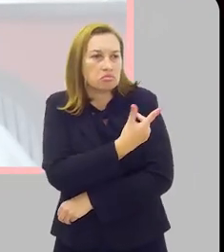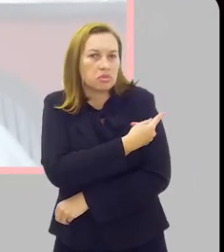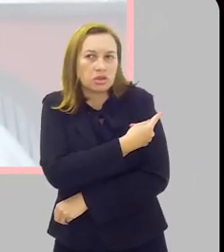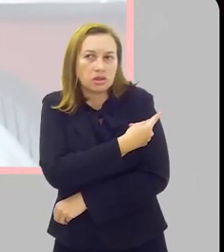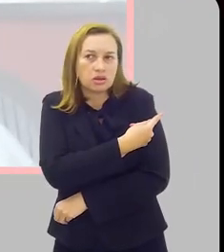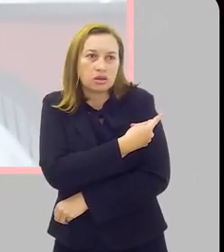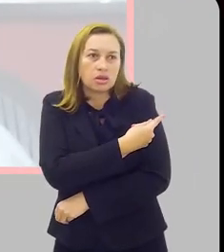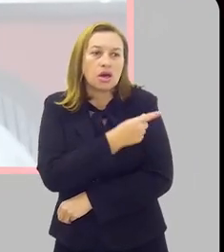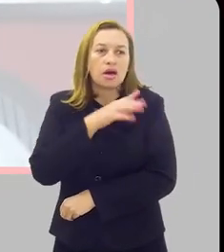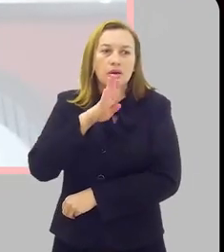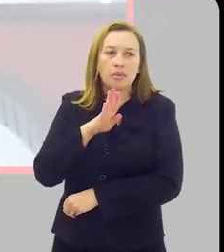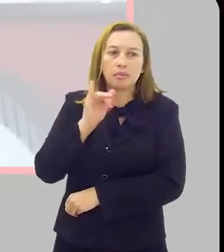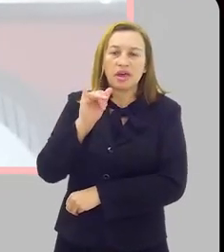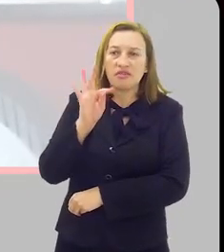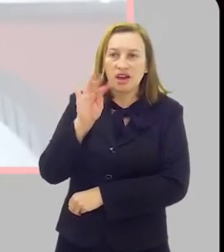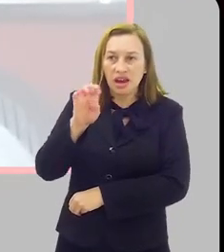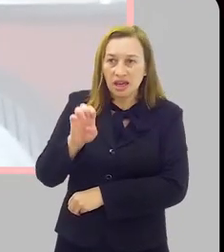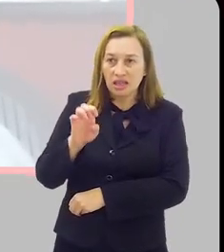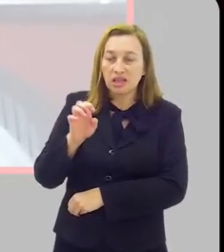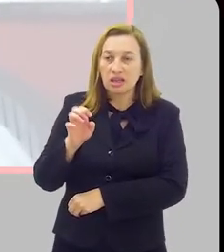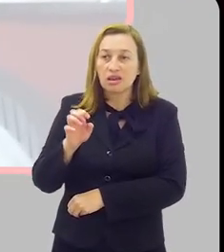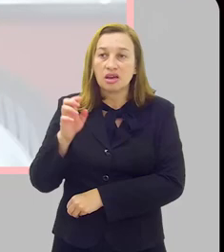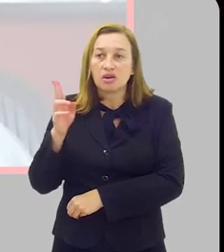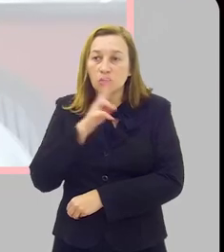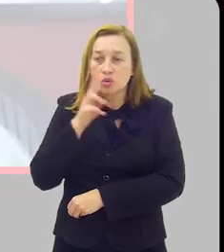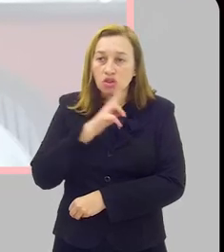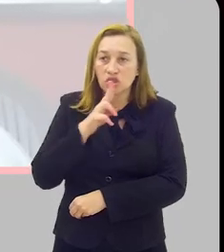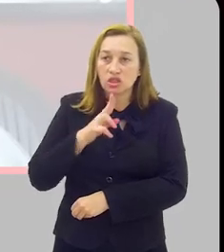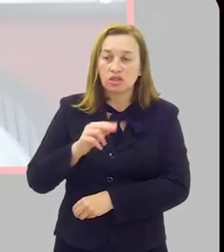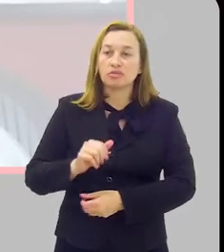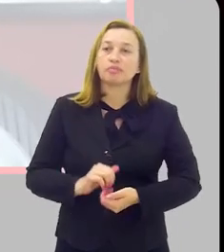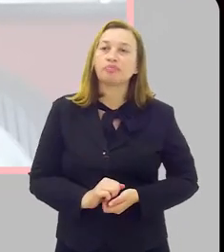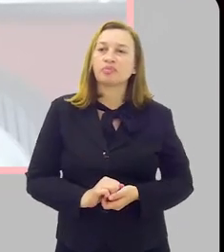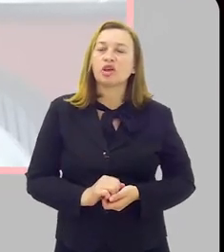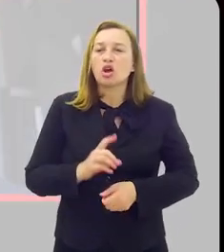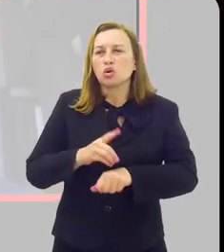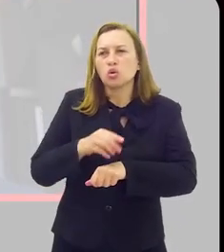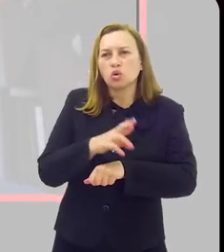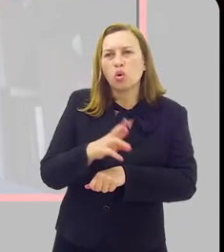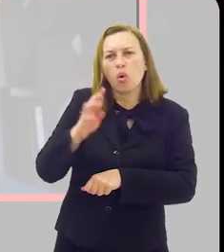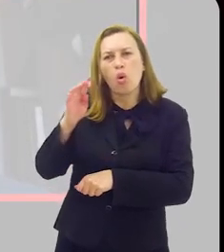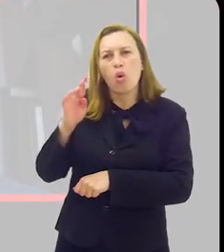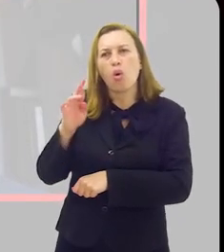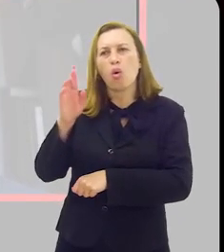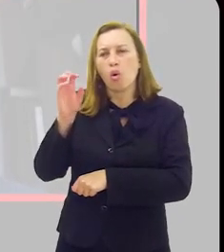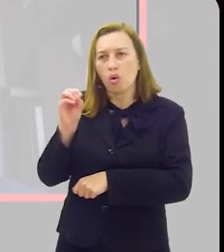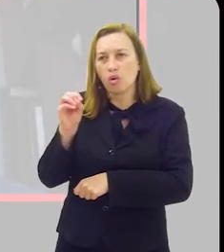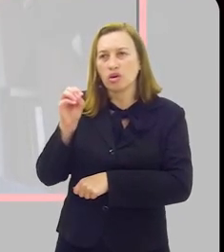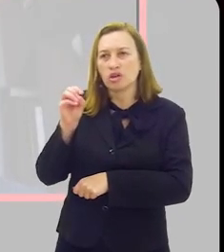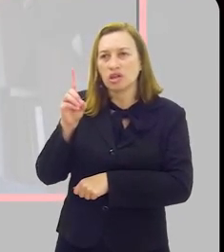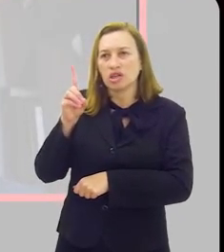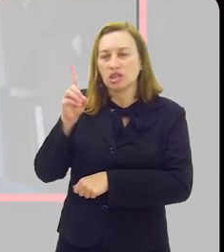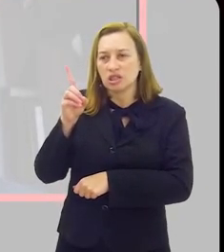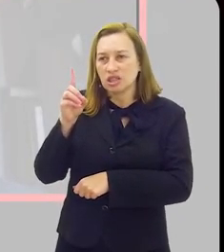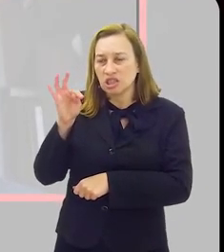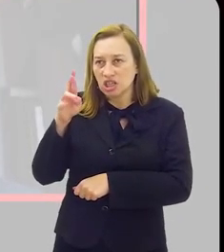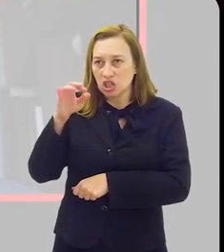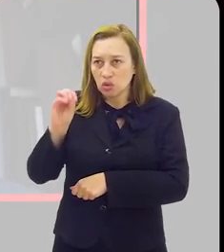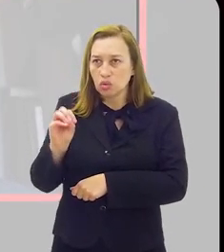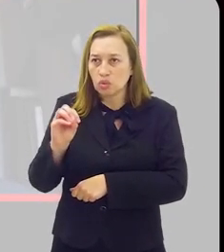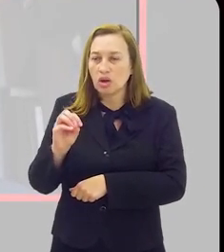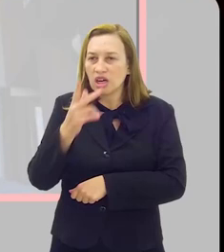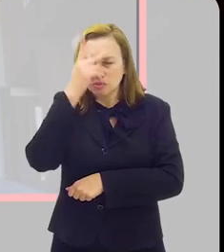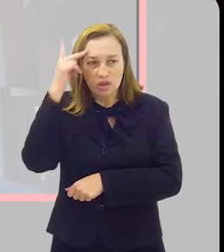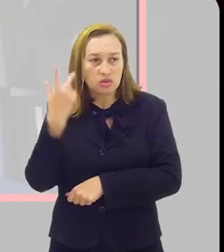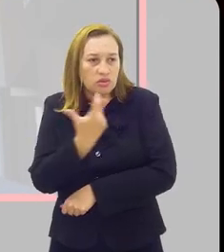receber a vacina bivalente o façam o mais rapidamente possível. Doutor Rodrigo, quer dizer que as pessoas que estão com o ciclo